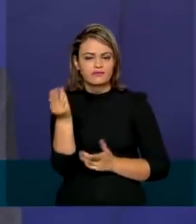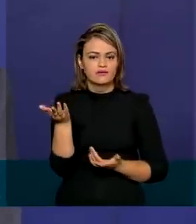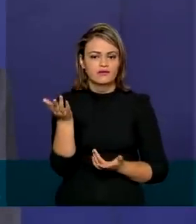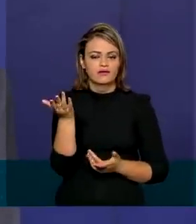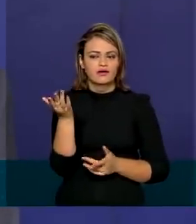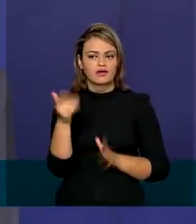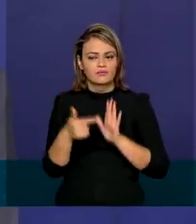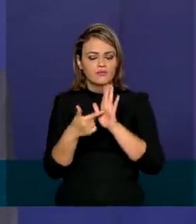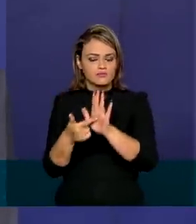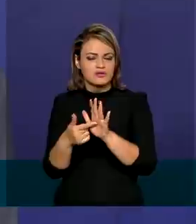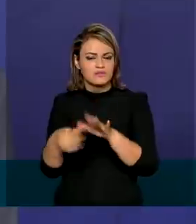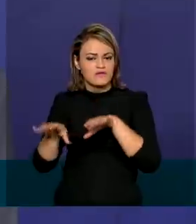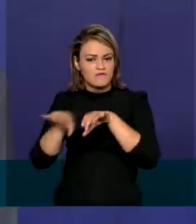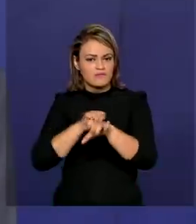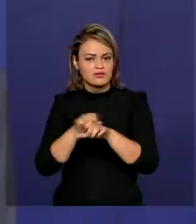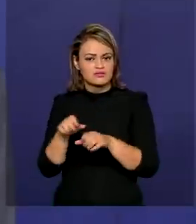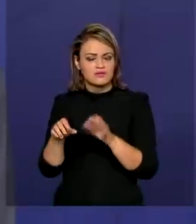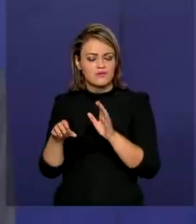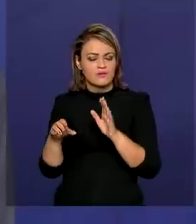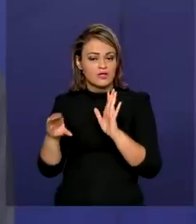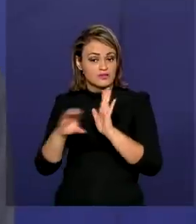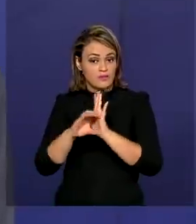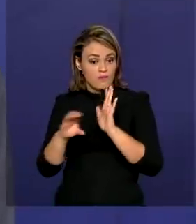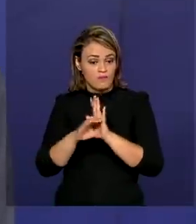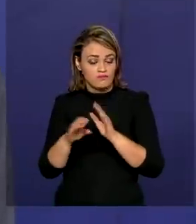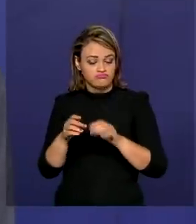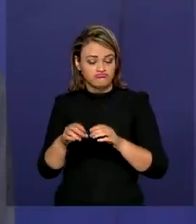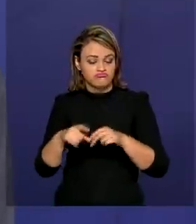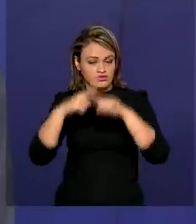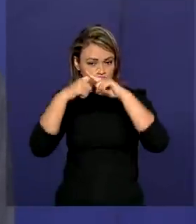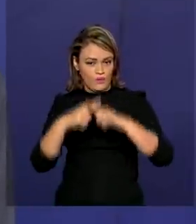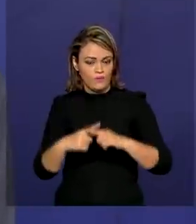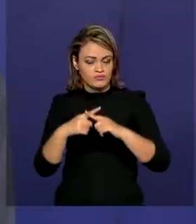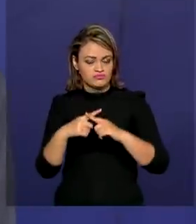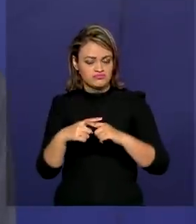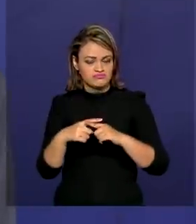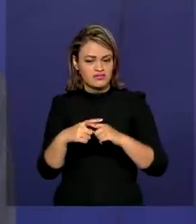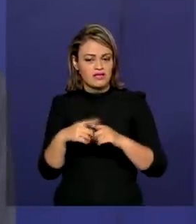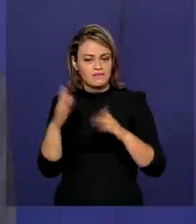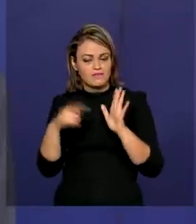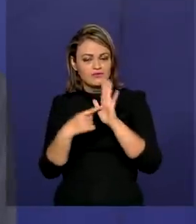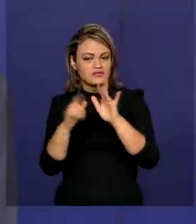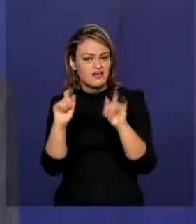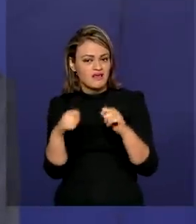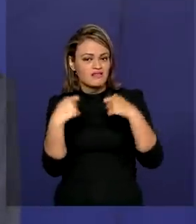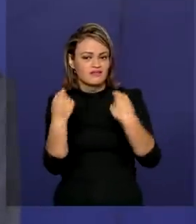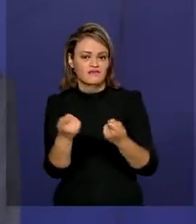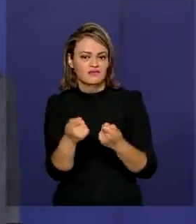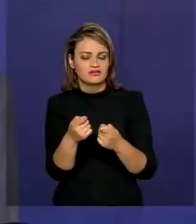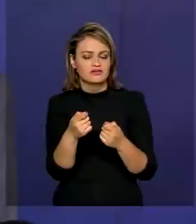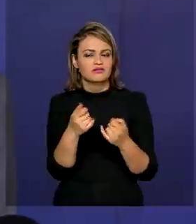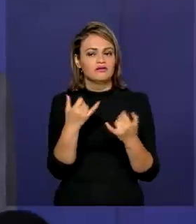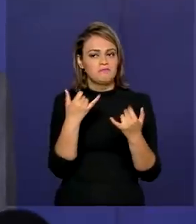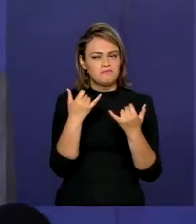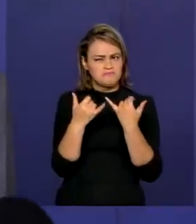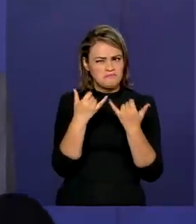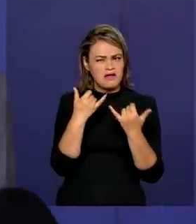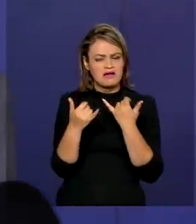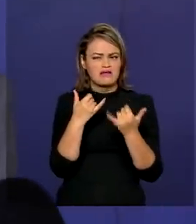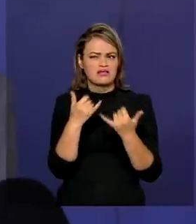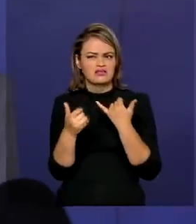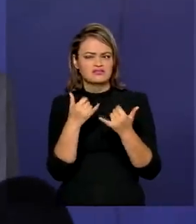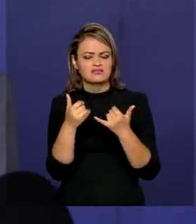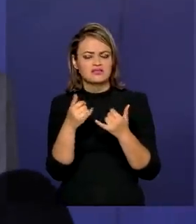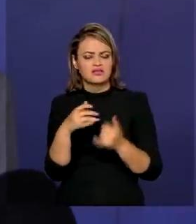para a graduação nesse concurso, a ideia de defesa muito próxima à ideia